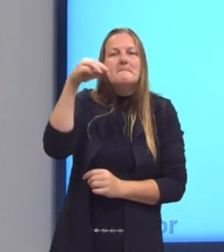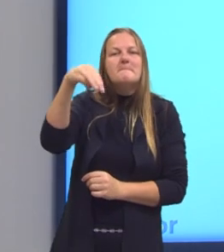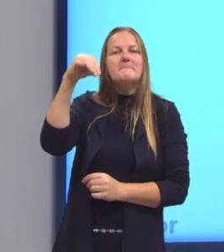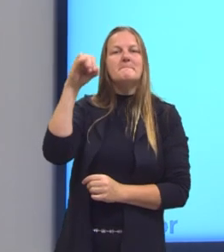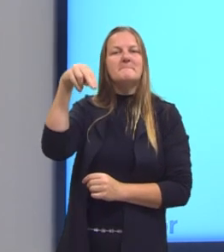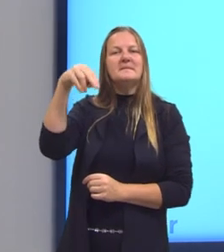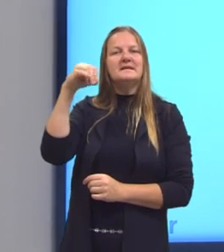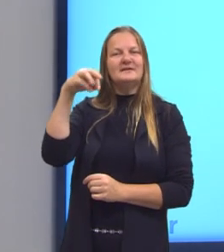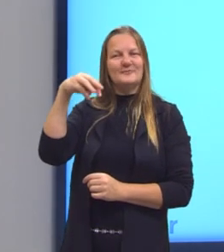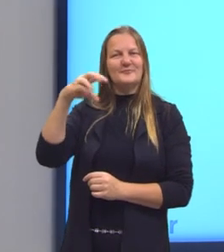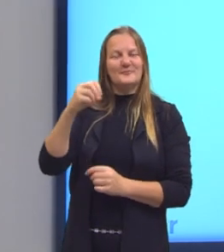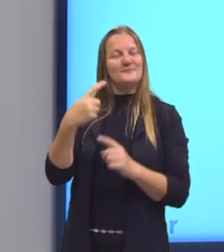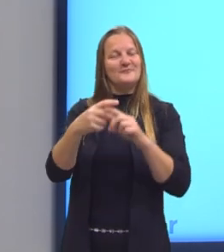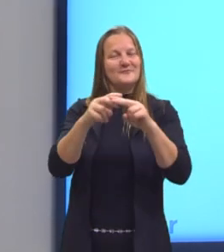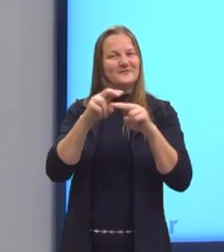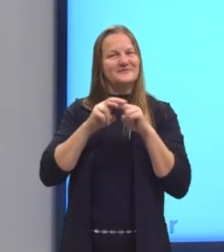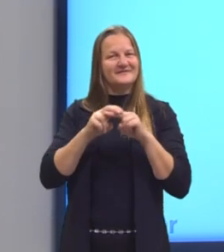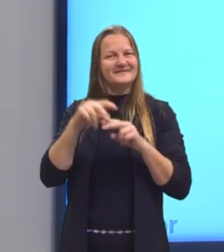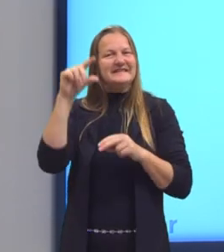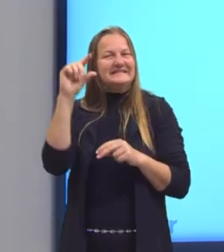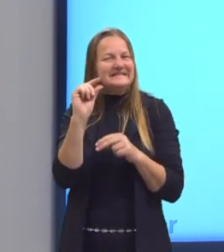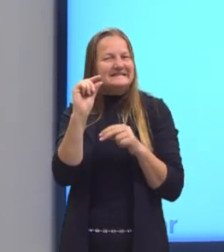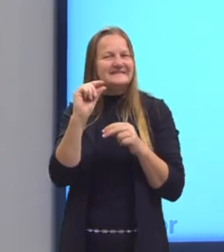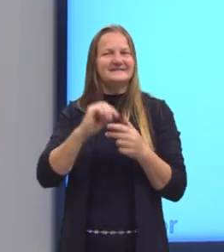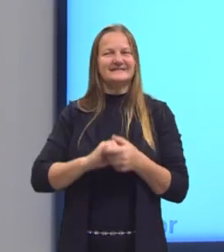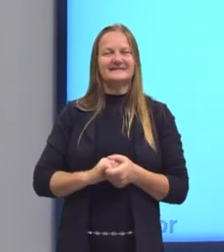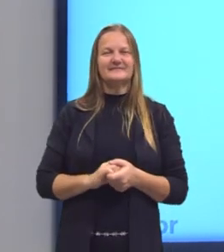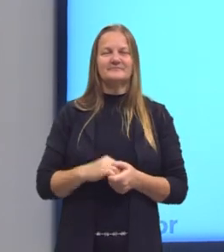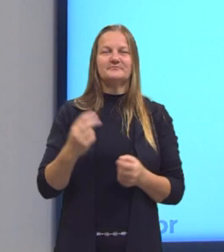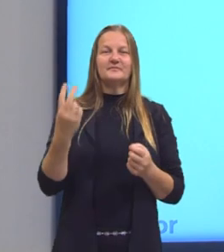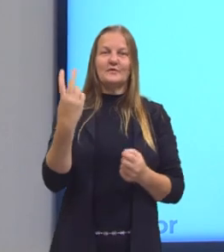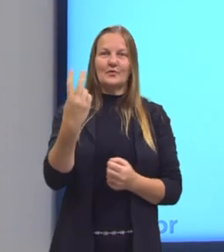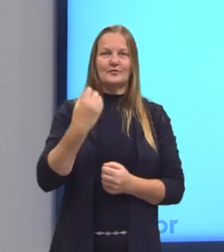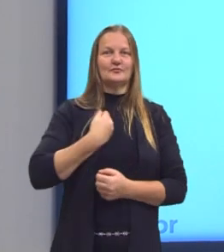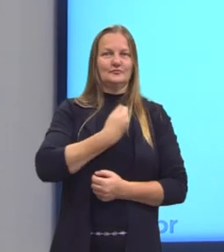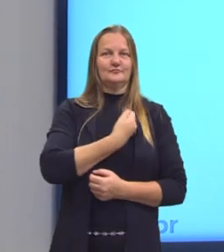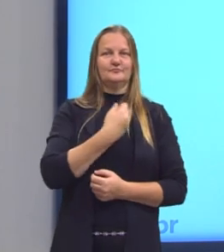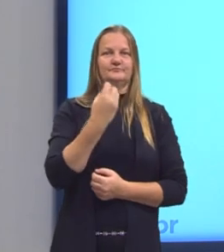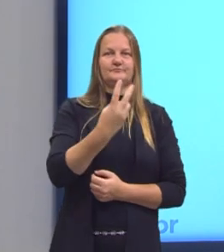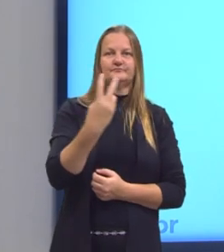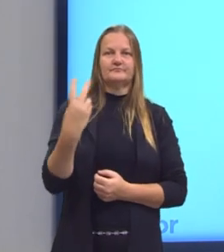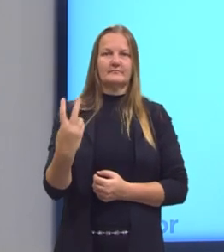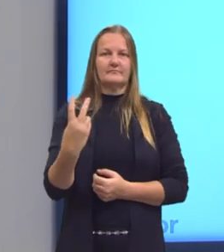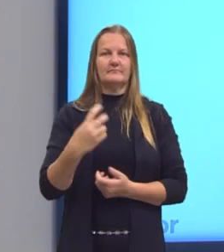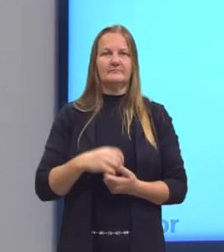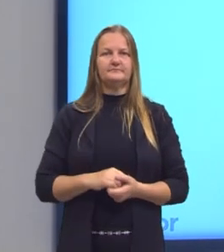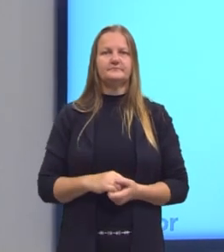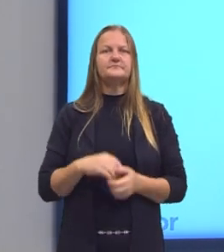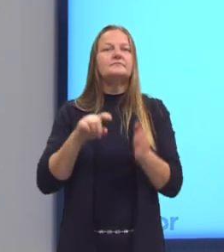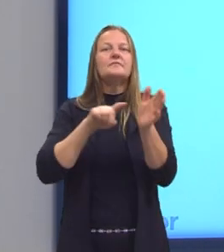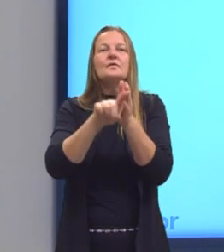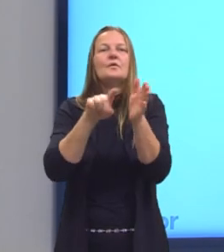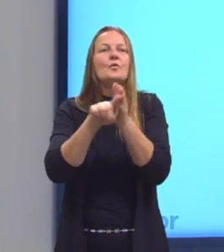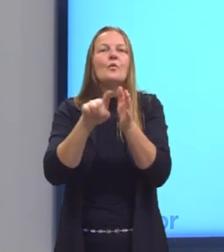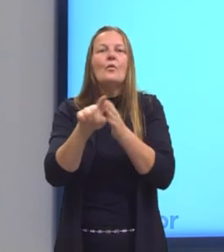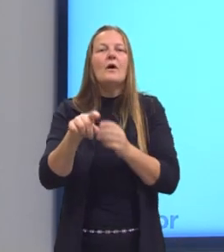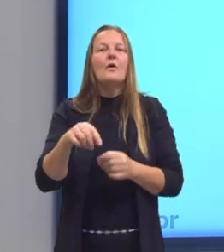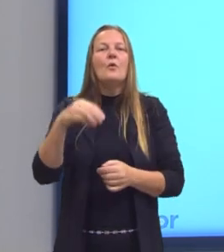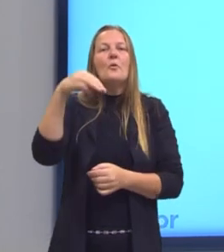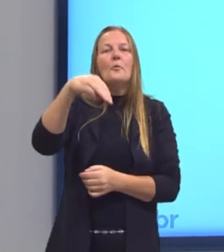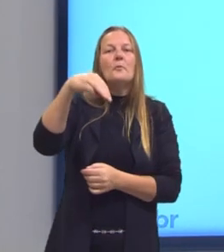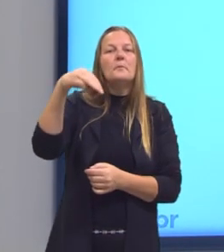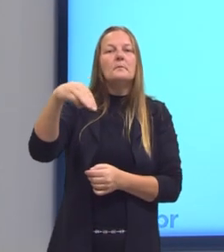Tá? Então, quando nós temos dois valores, e a questão ali nos pergunta qual é o mínimo